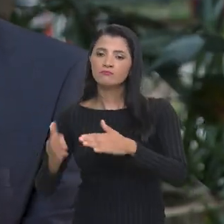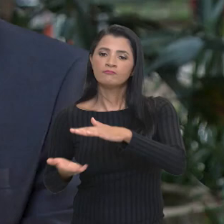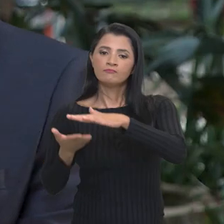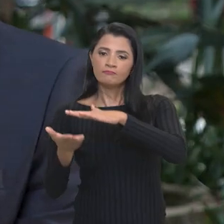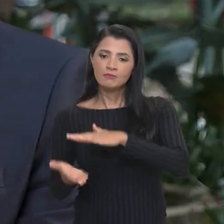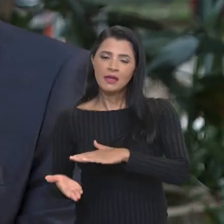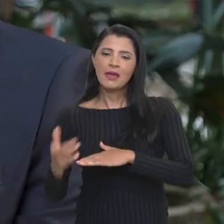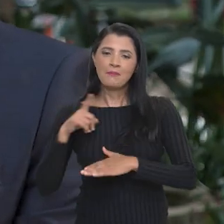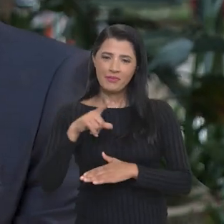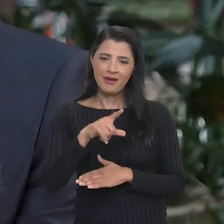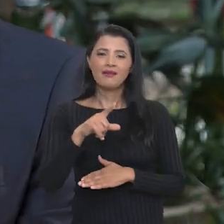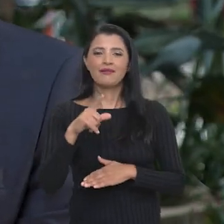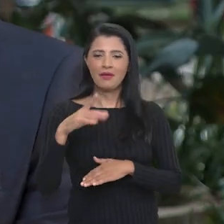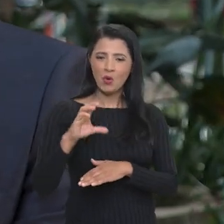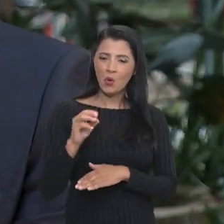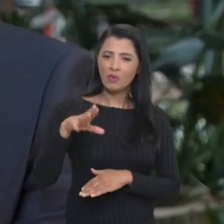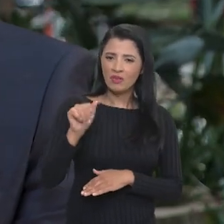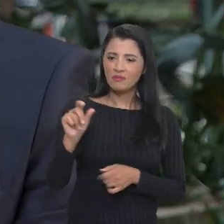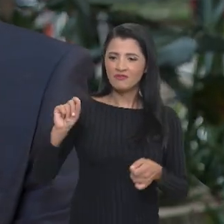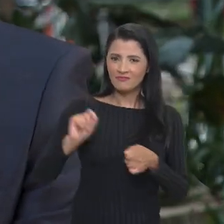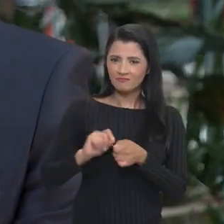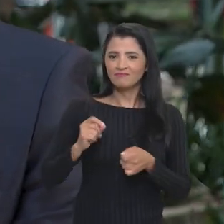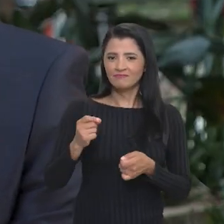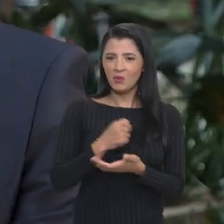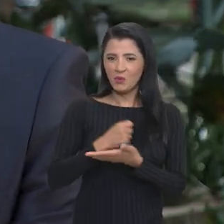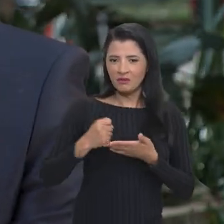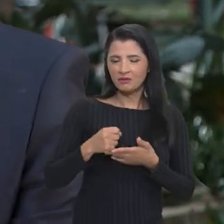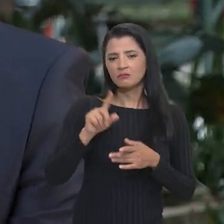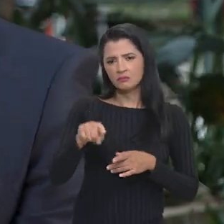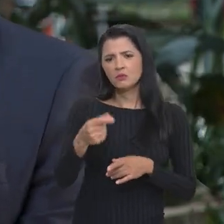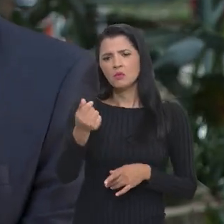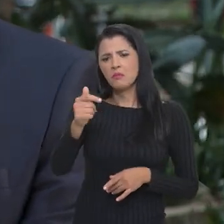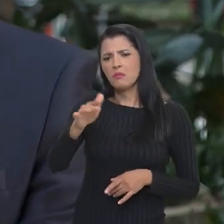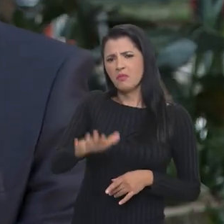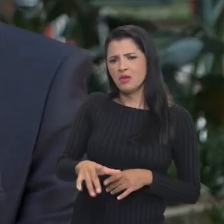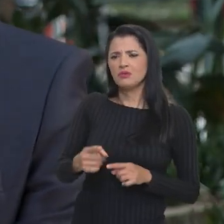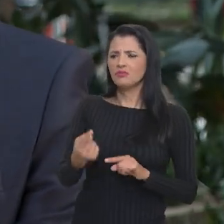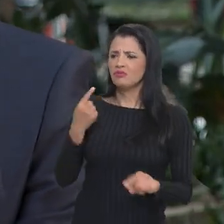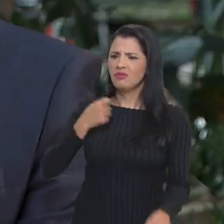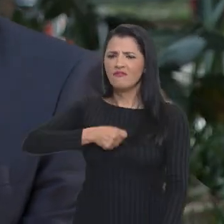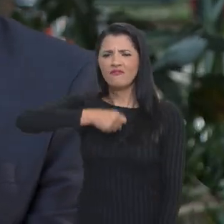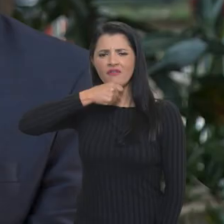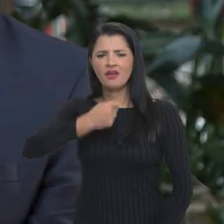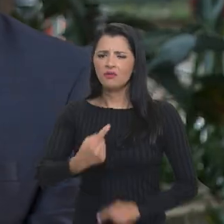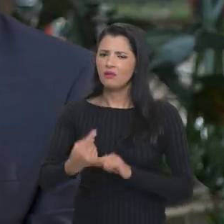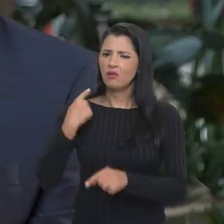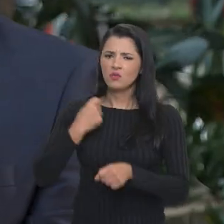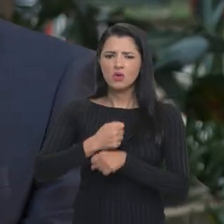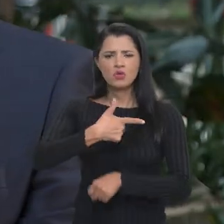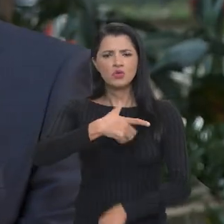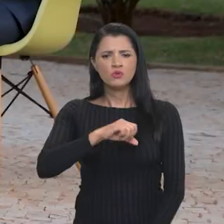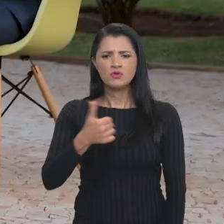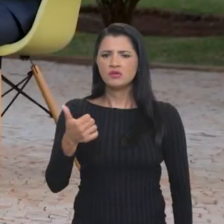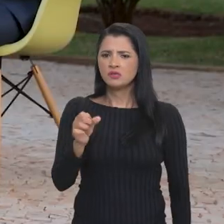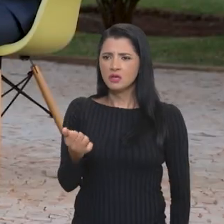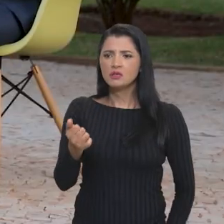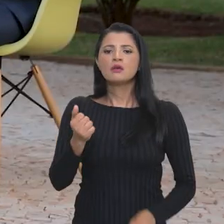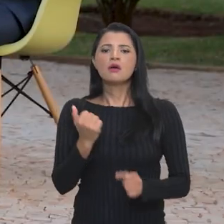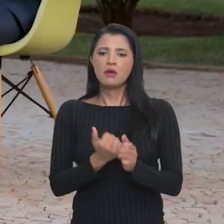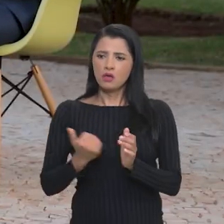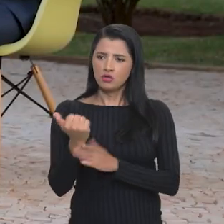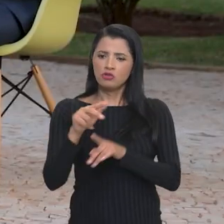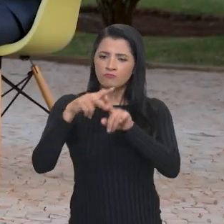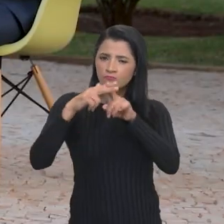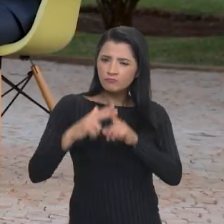Os preços estavam defasados desde 2016. Nós reajustamos os preços, aumentamos em 34% o